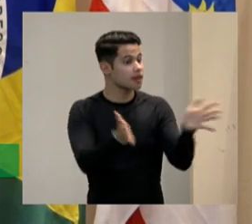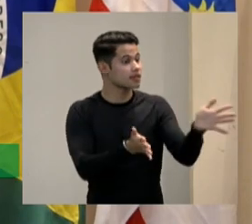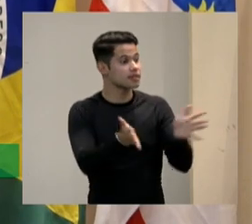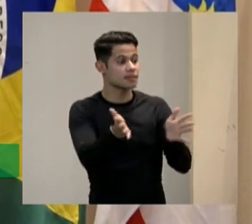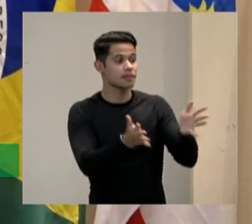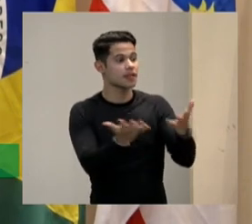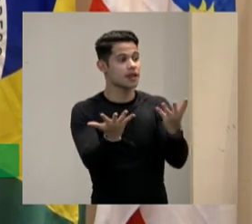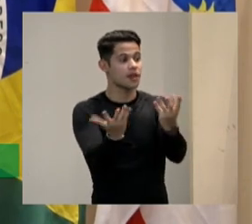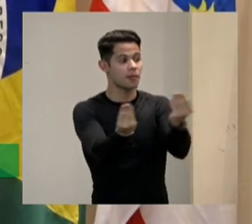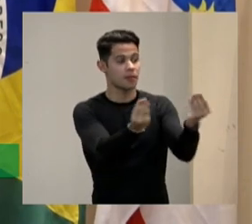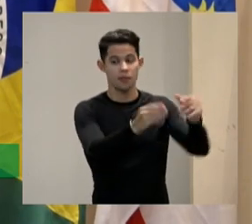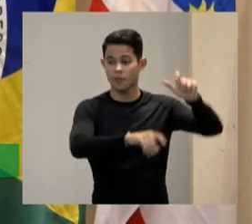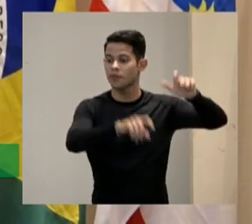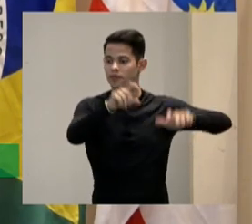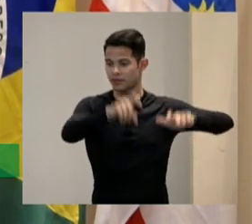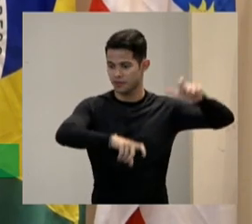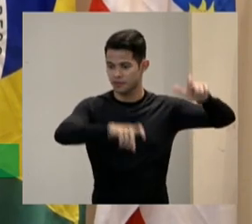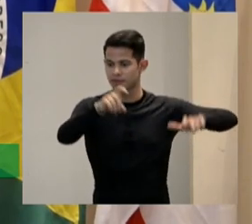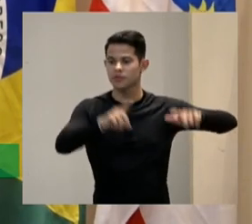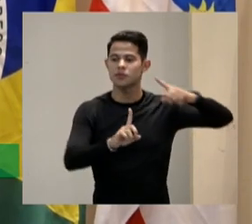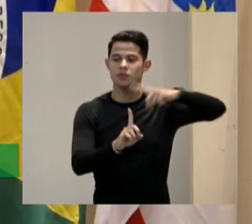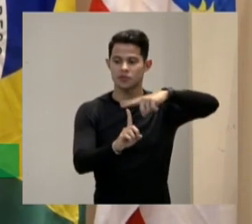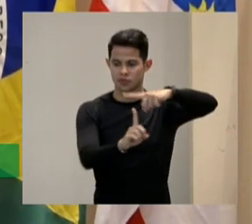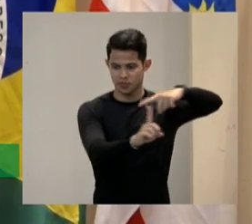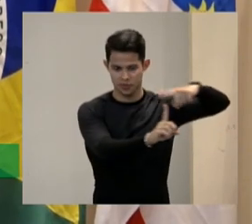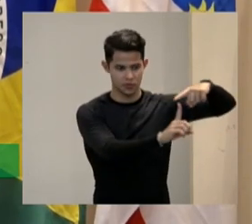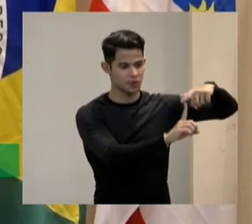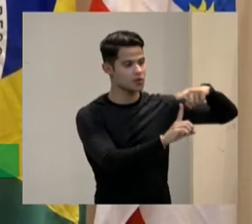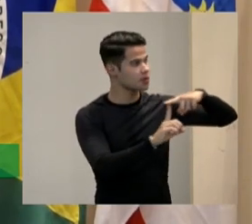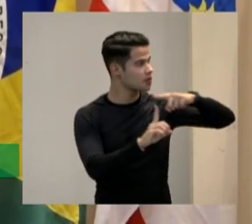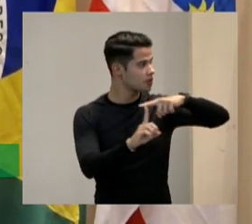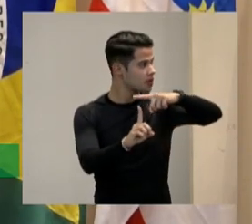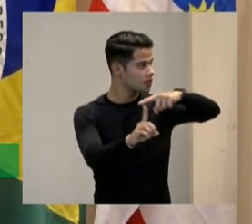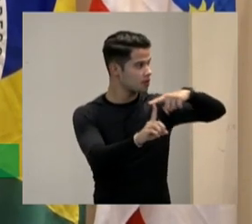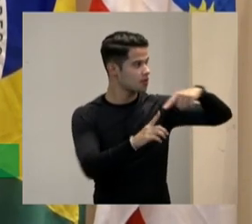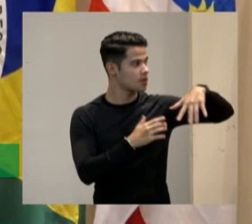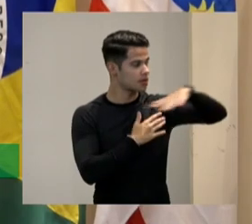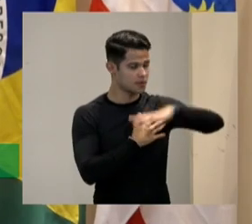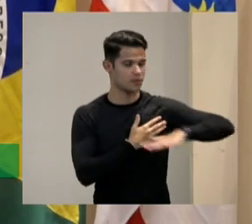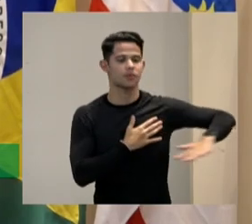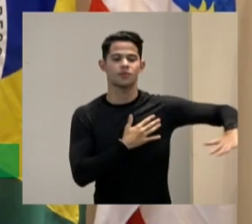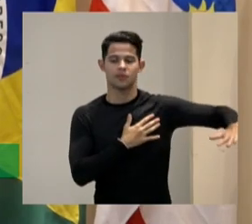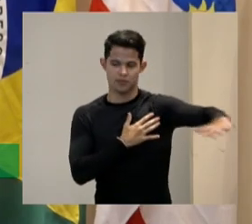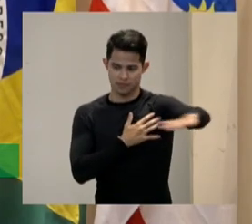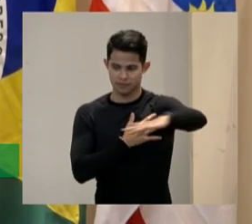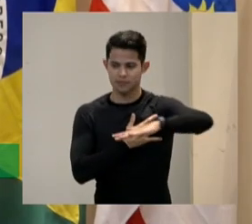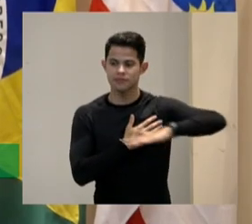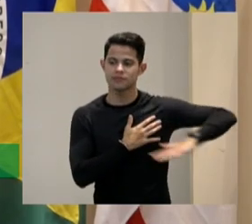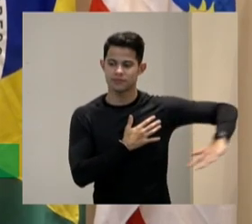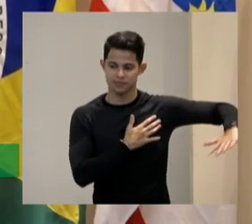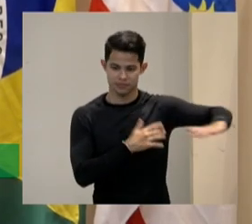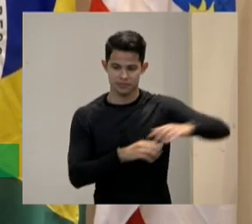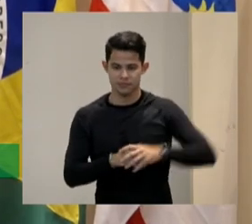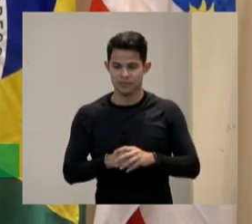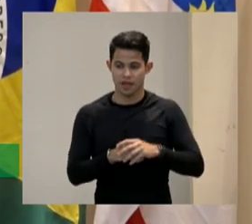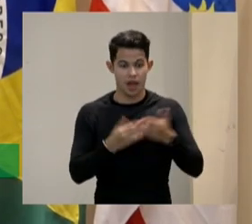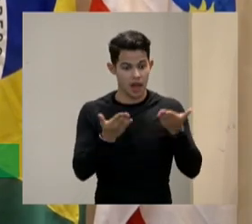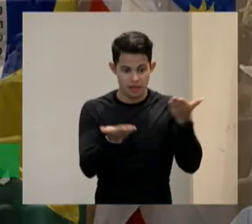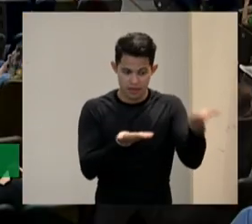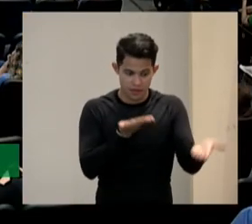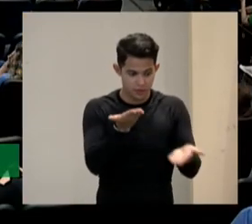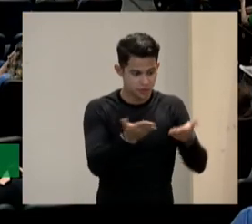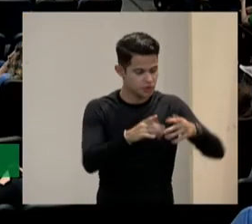pessoas de diferentes pessoas de diferentes tipos de diferenças de pessoas atendia a uma